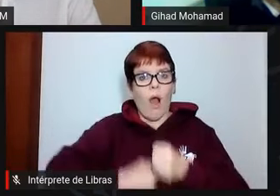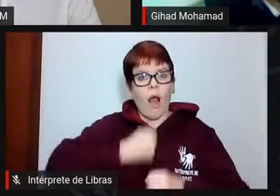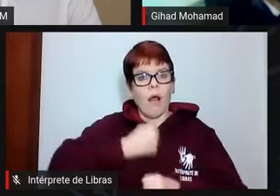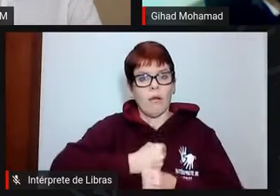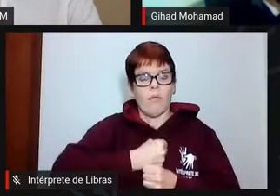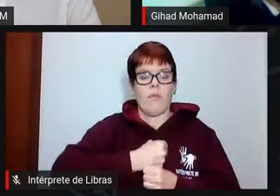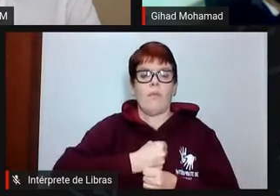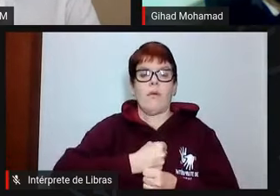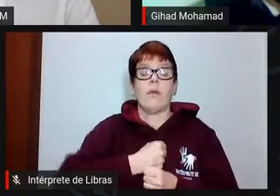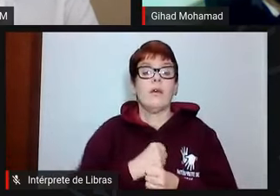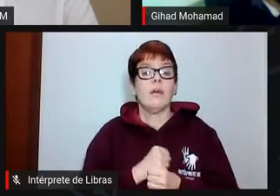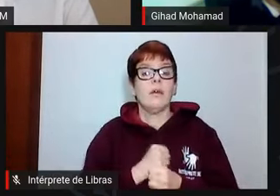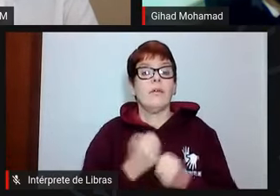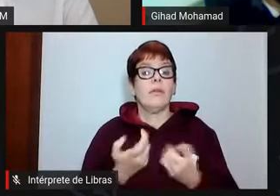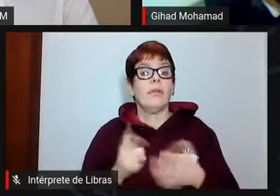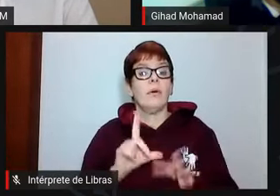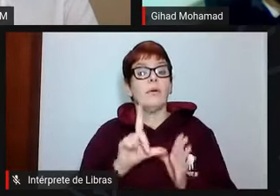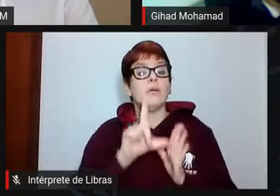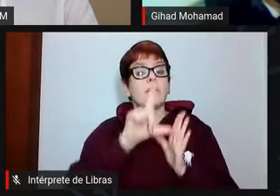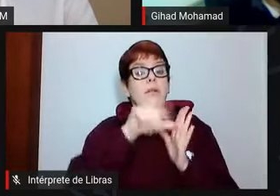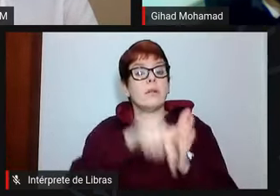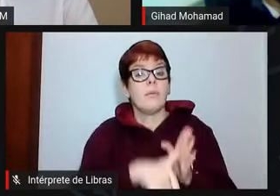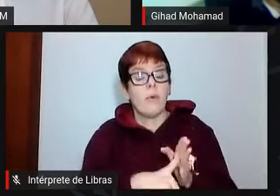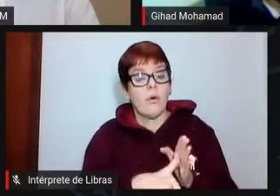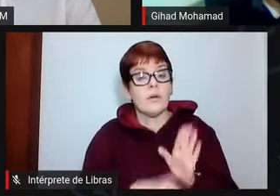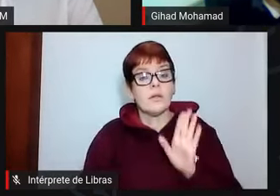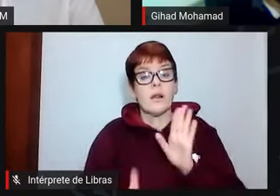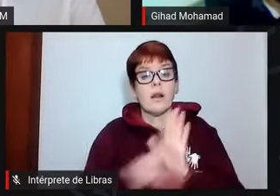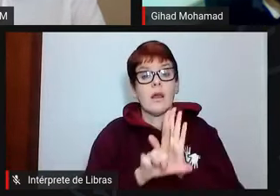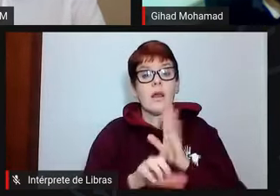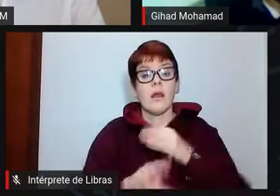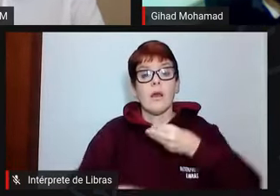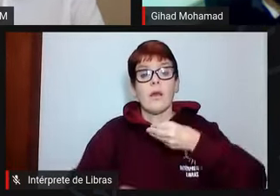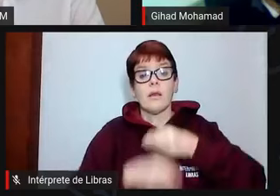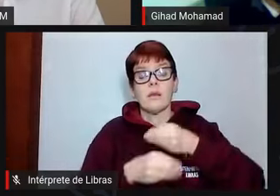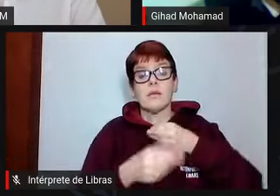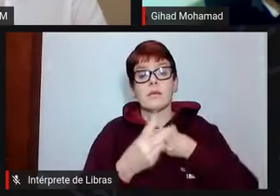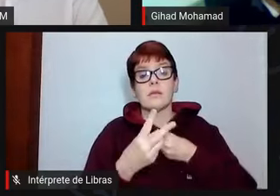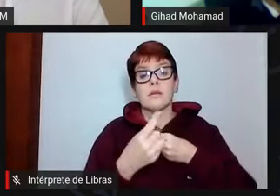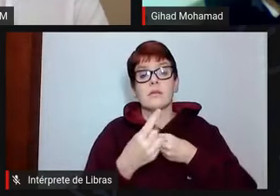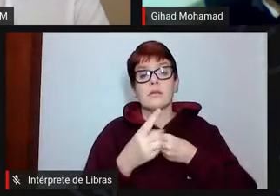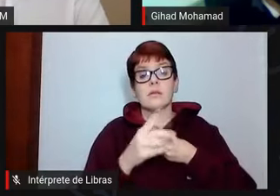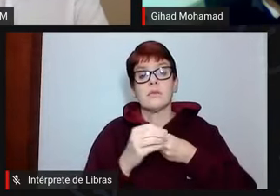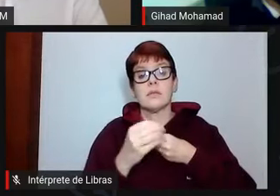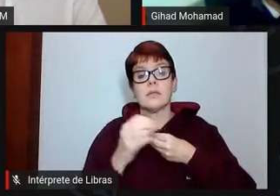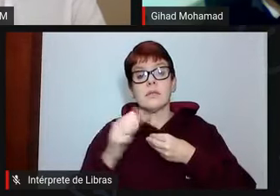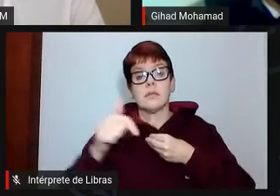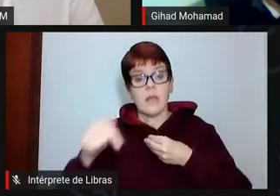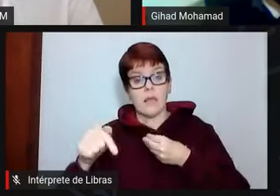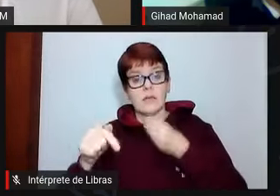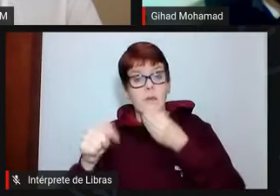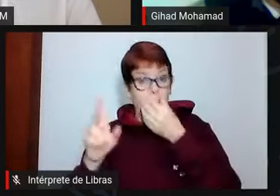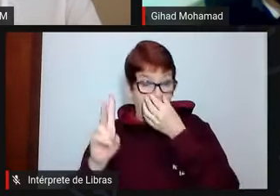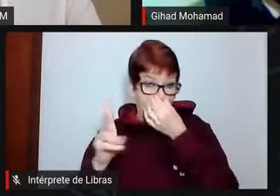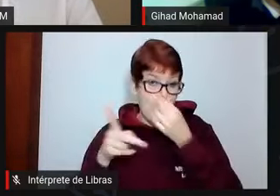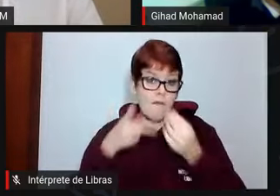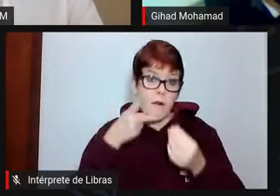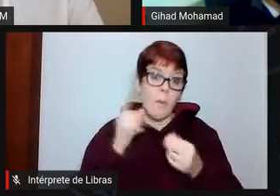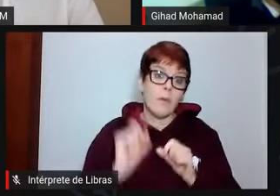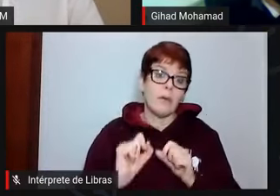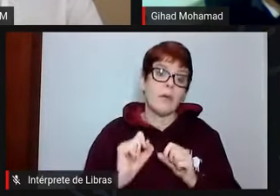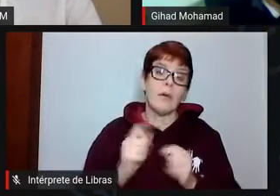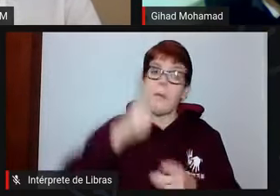e logo depois veio a lei complementar em 1907 que estabeleceu a